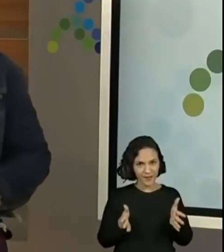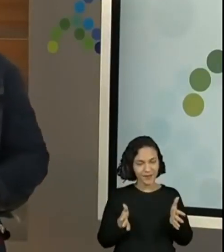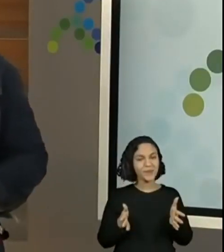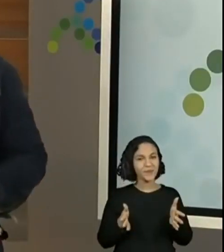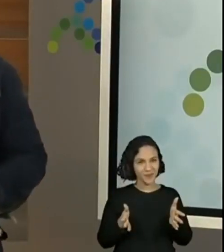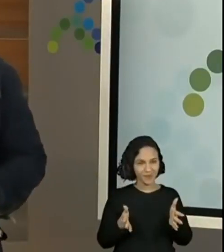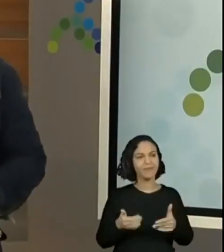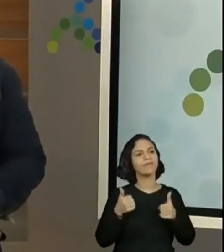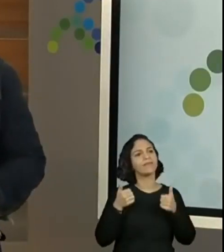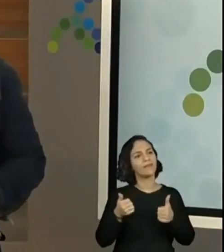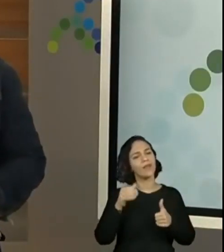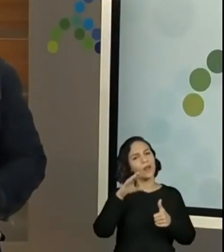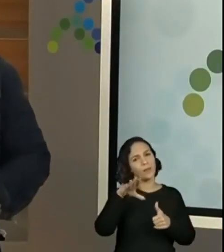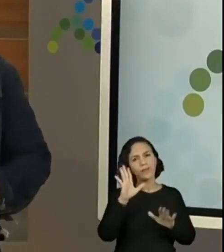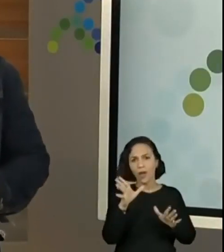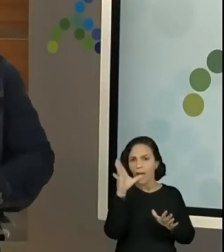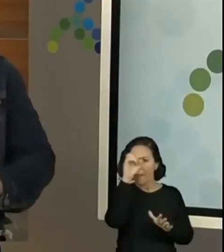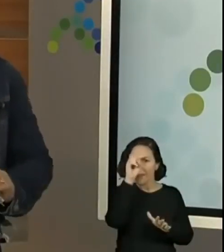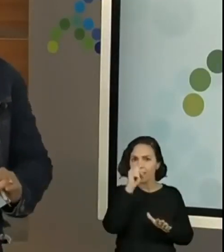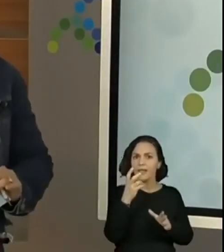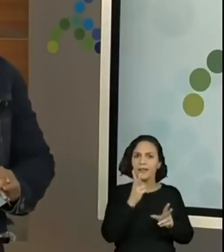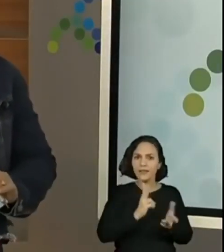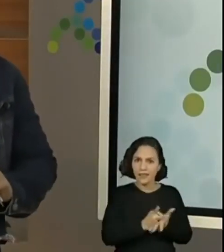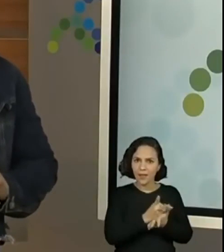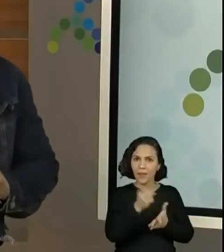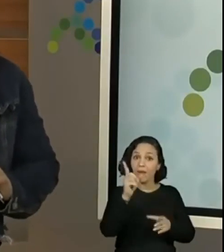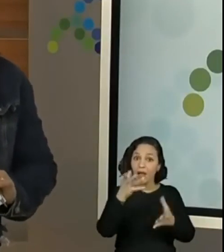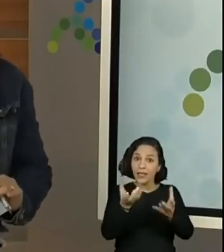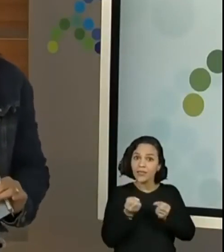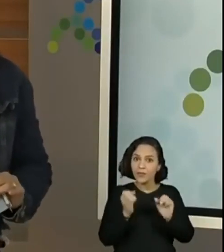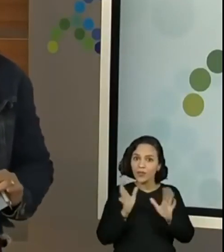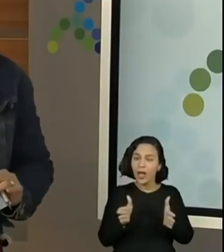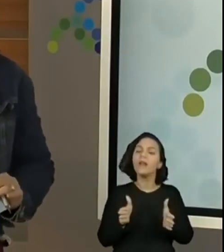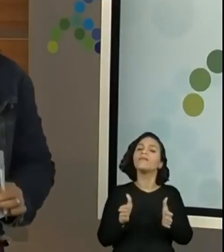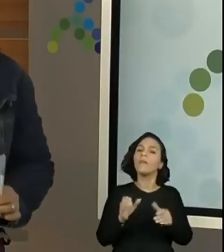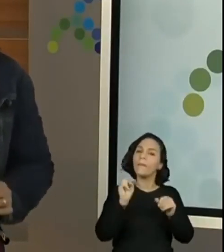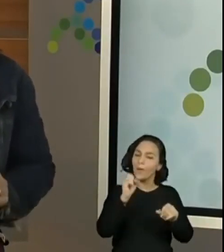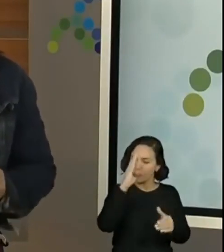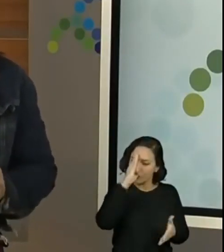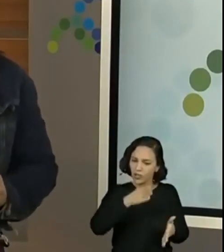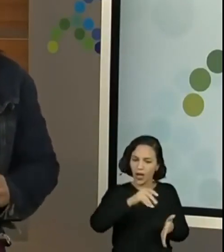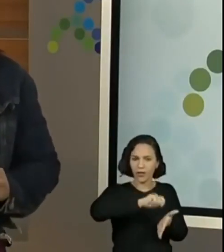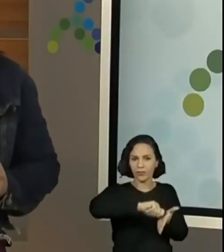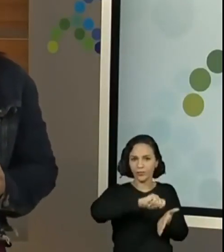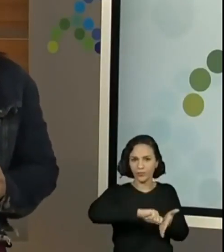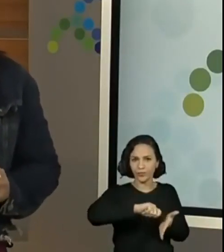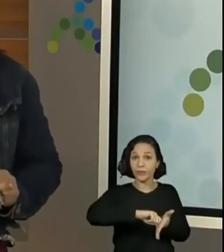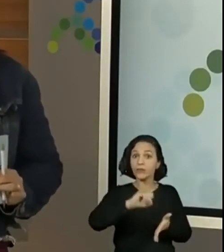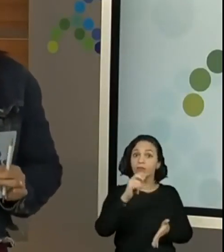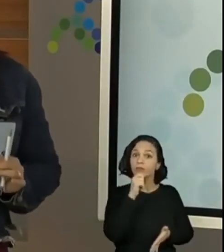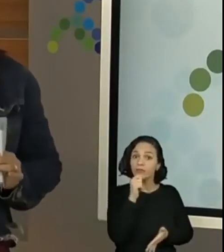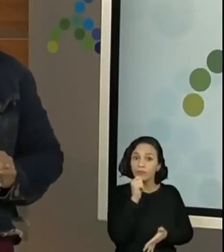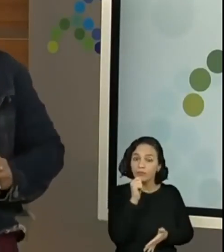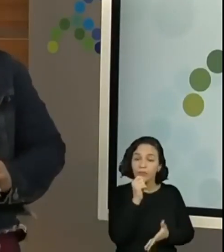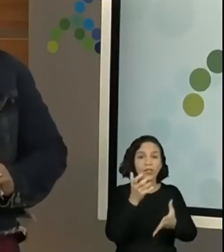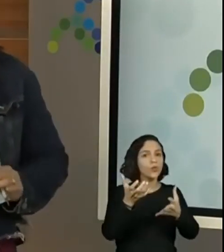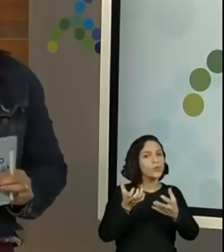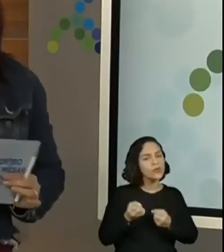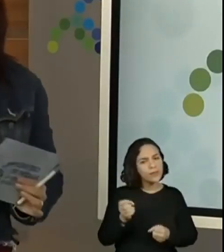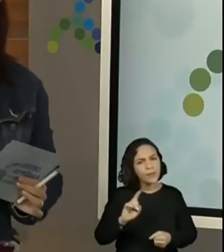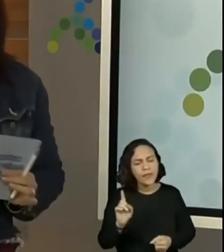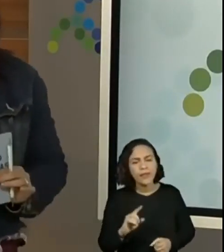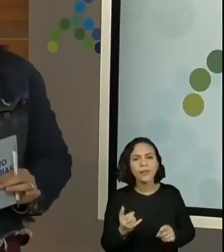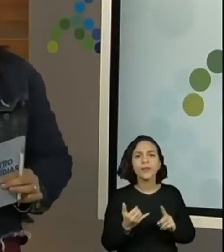Se você já tem o material do Aprender Sempre, pode utilizar ele tranquilamente. Se você ainda não tem, porque não pegou na